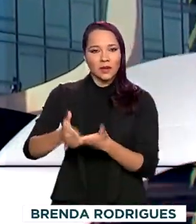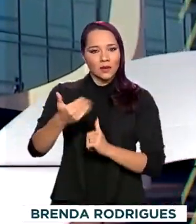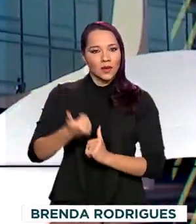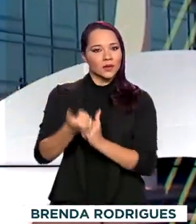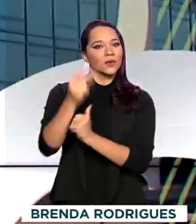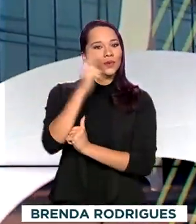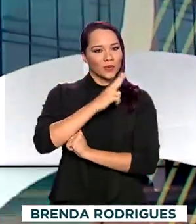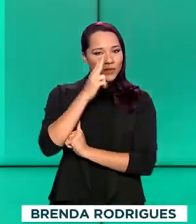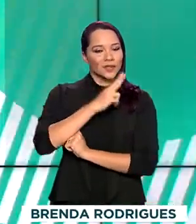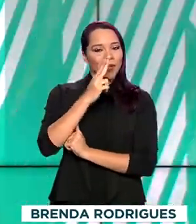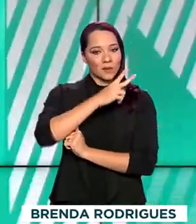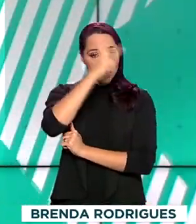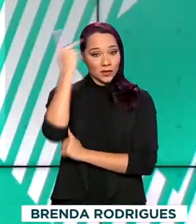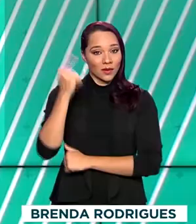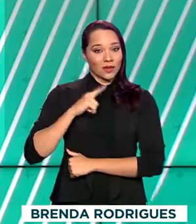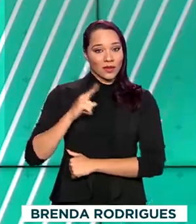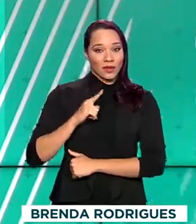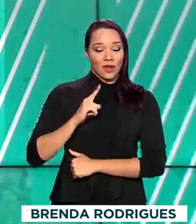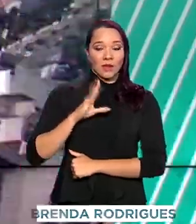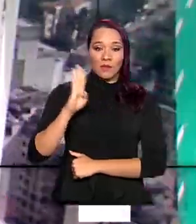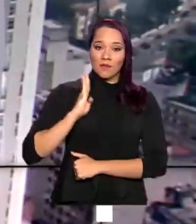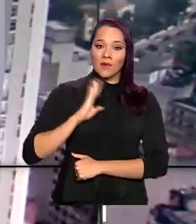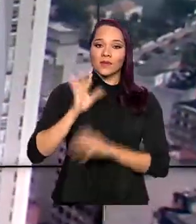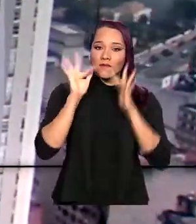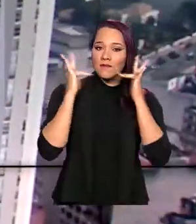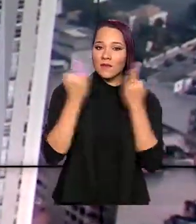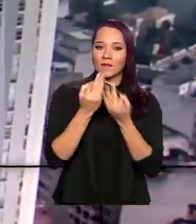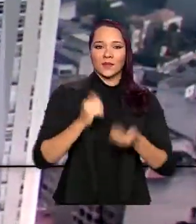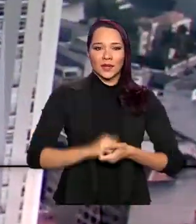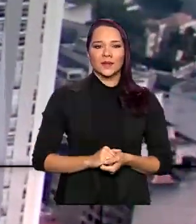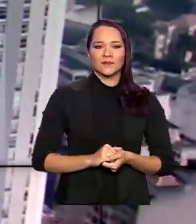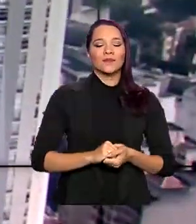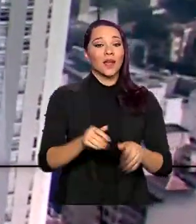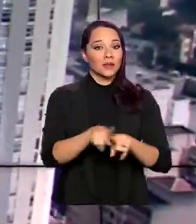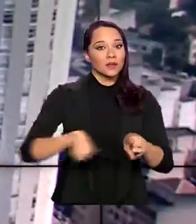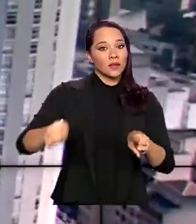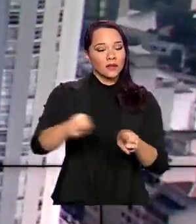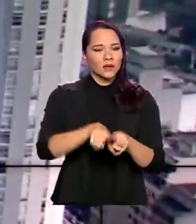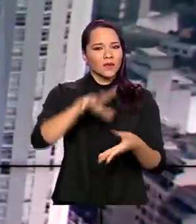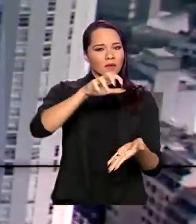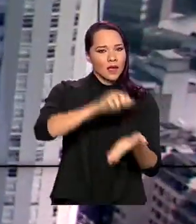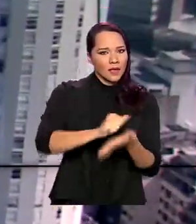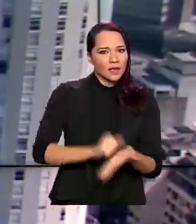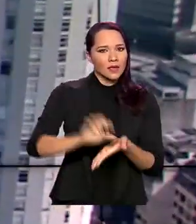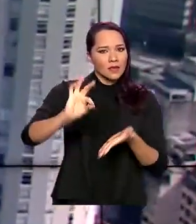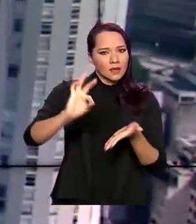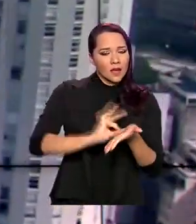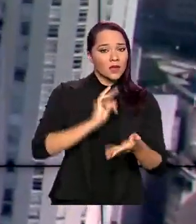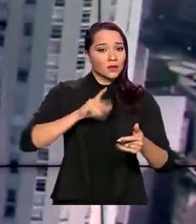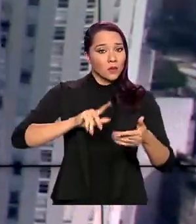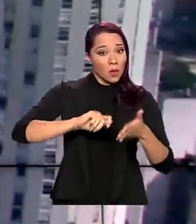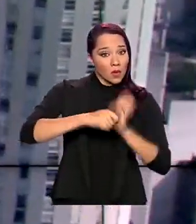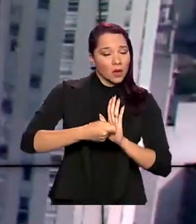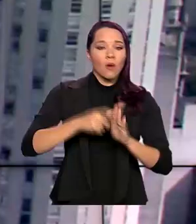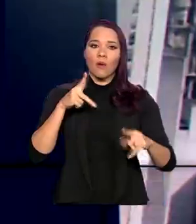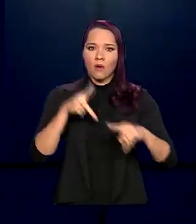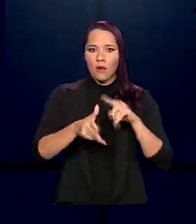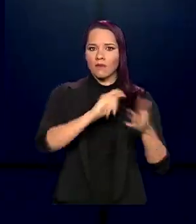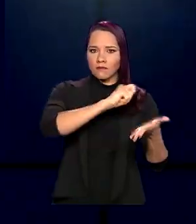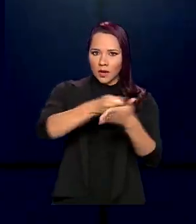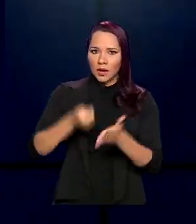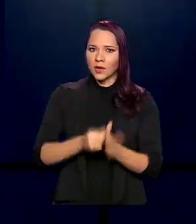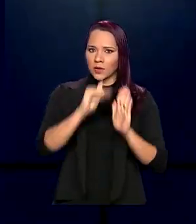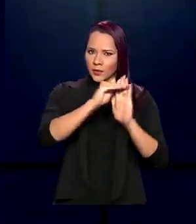auxílio emergencial para quem recebe o Bolsa Família. E as atualizações cadastrais, bloqueio e corte de pagamentos do